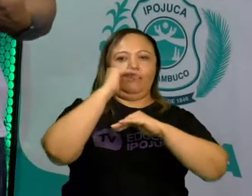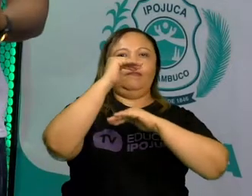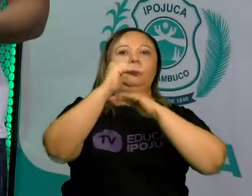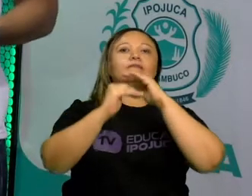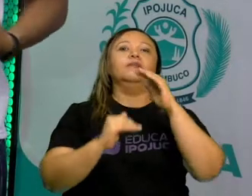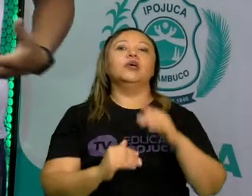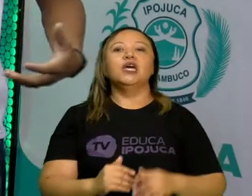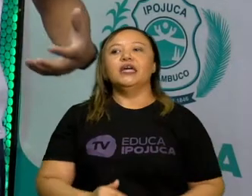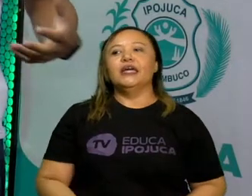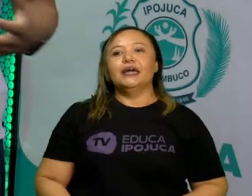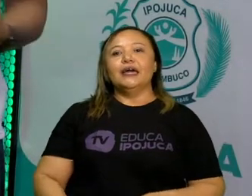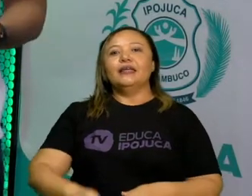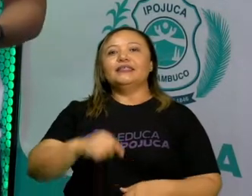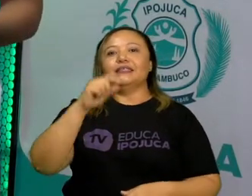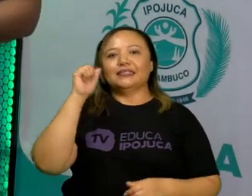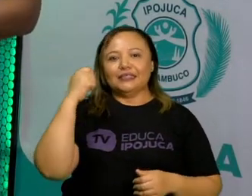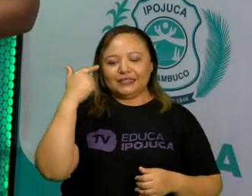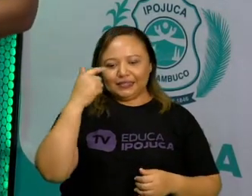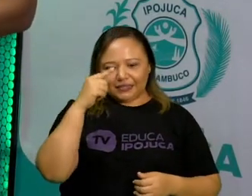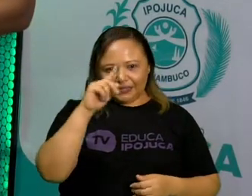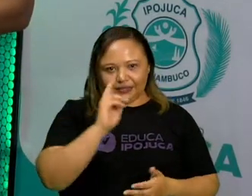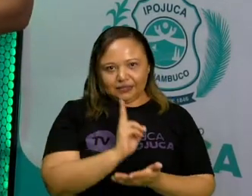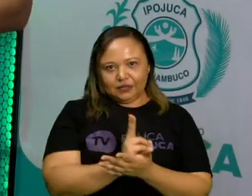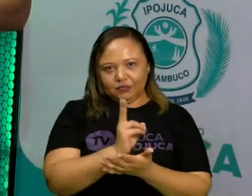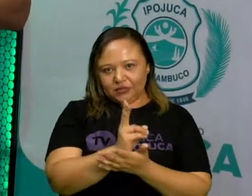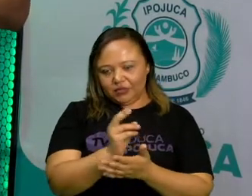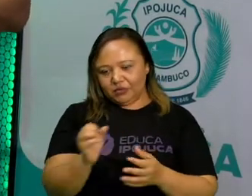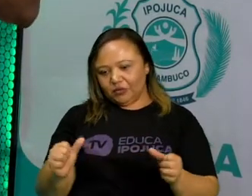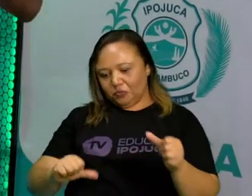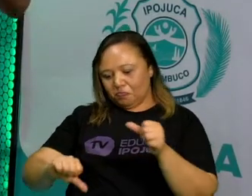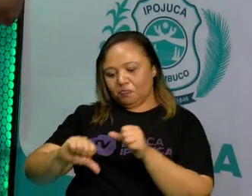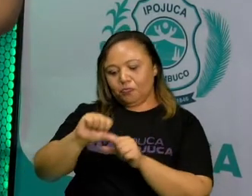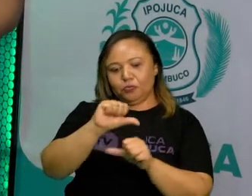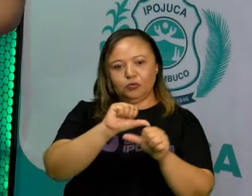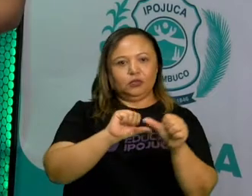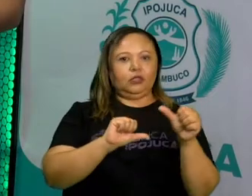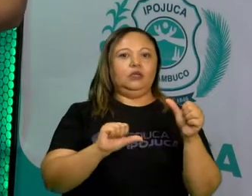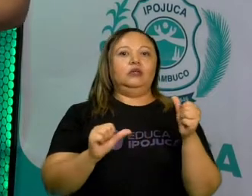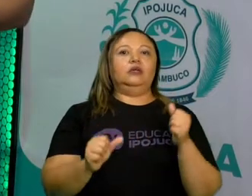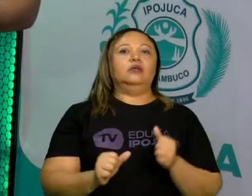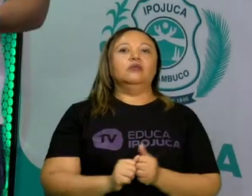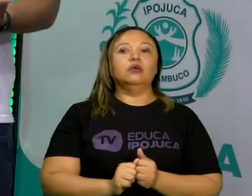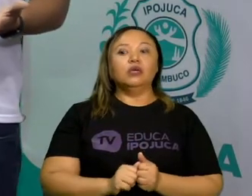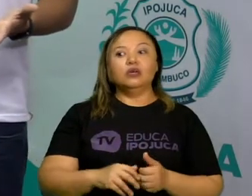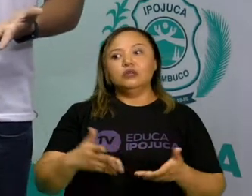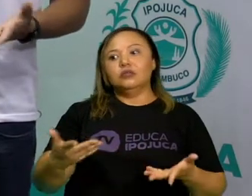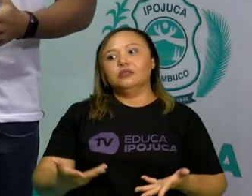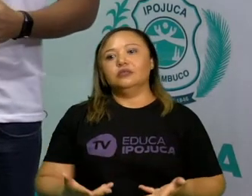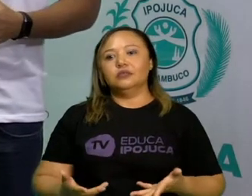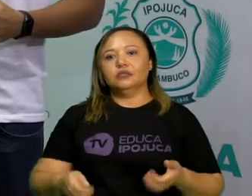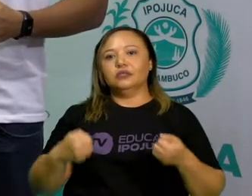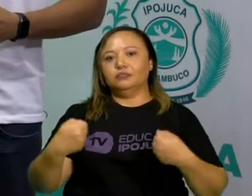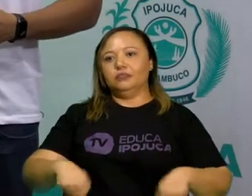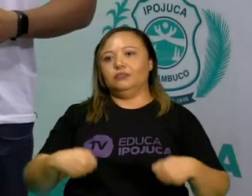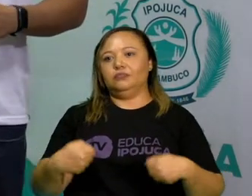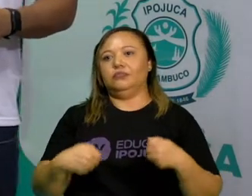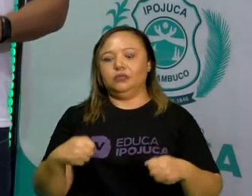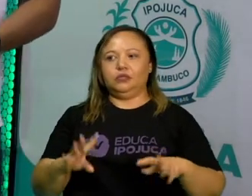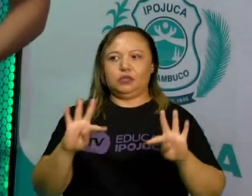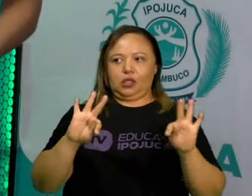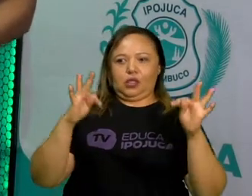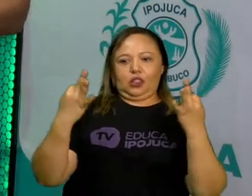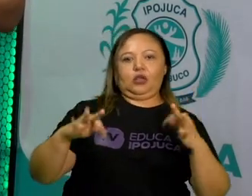estamos cada vez mais cercados pela tecnologia e mais dependentes dela também, né? Tecnologia